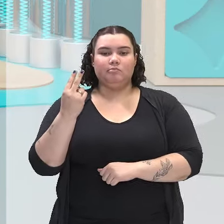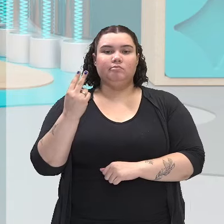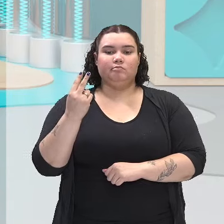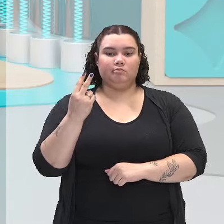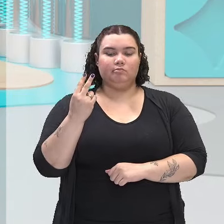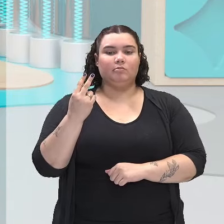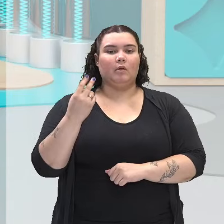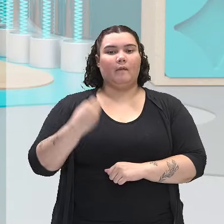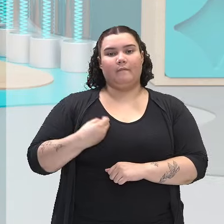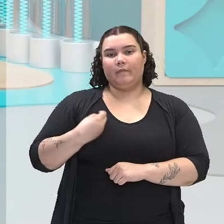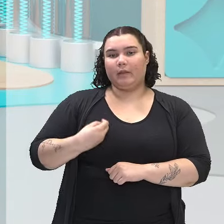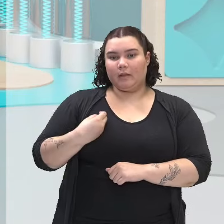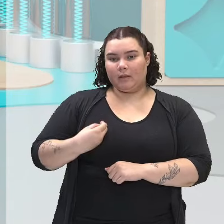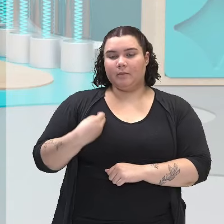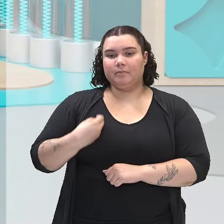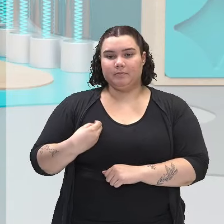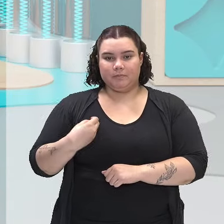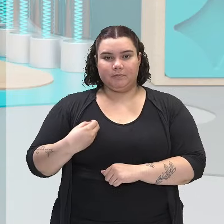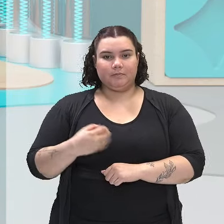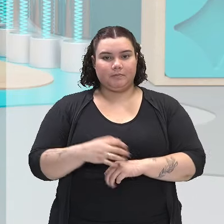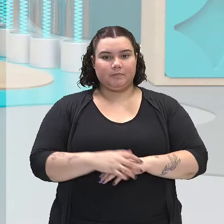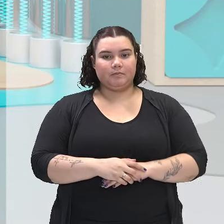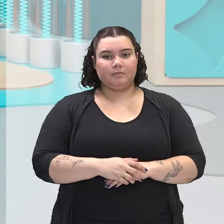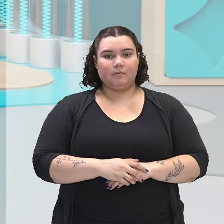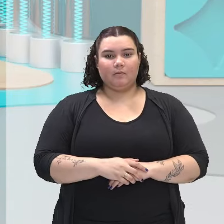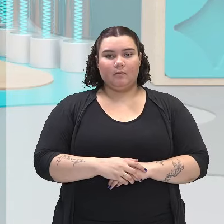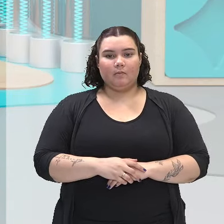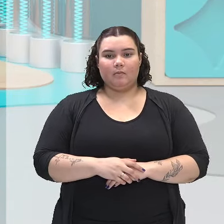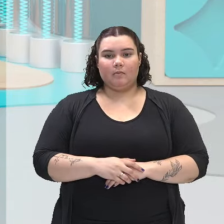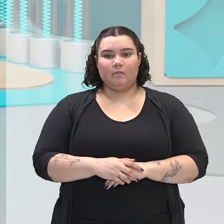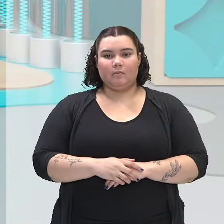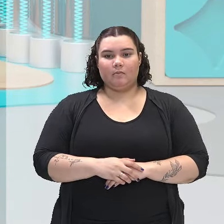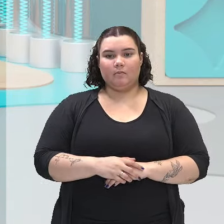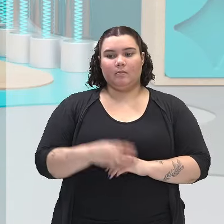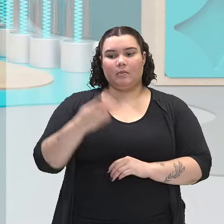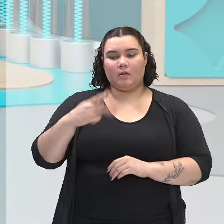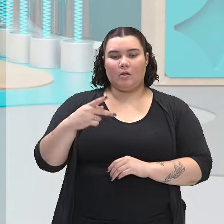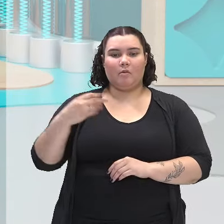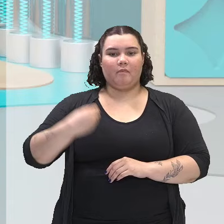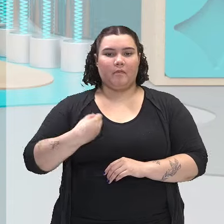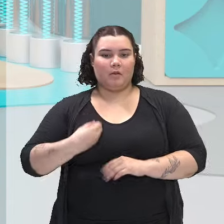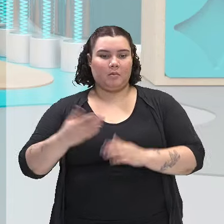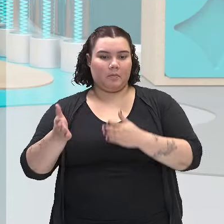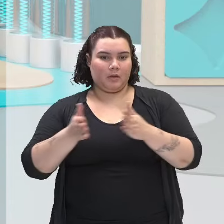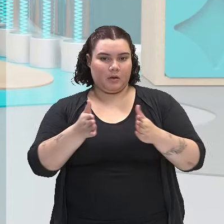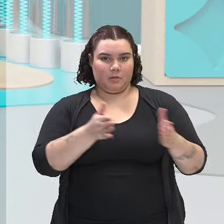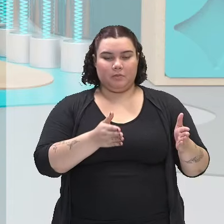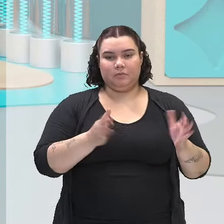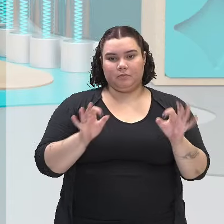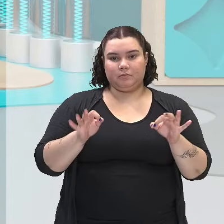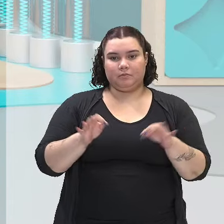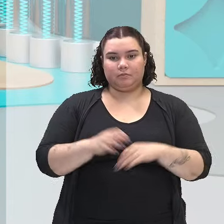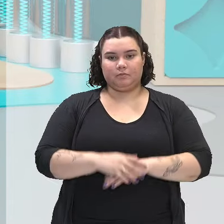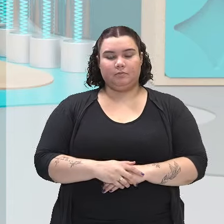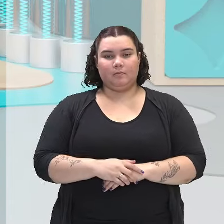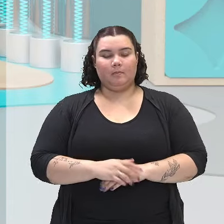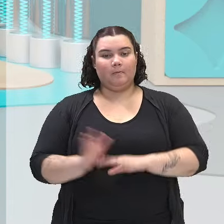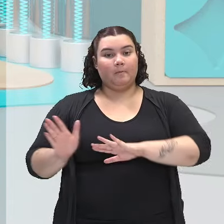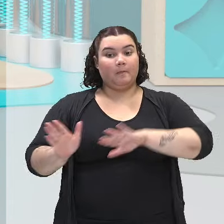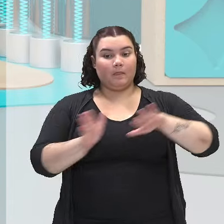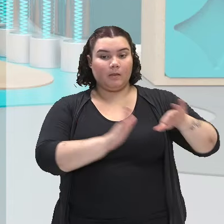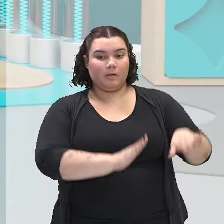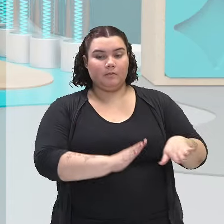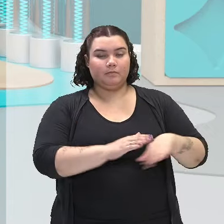momento, a sua vida, as suas fases da vida, certinho? No segundo